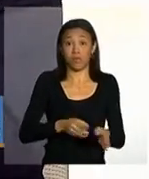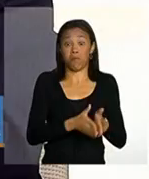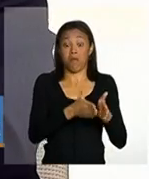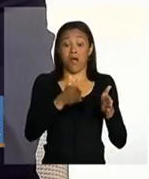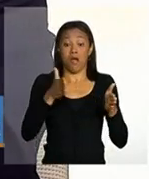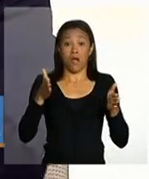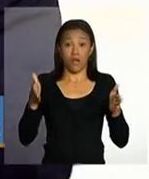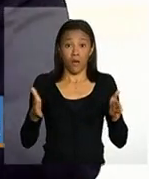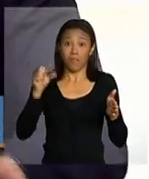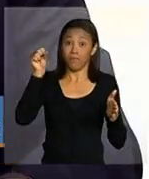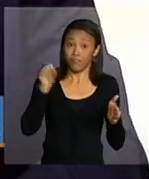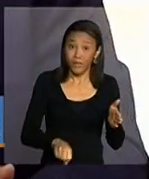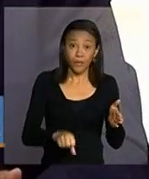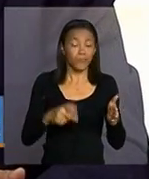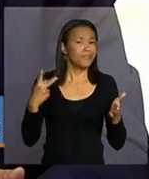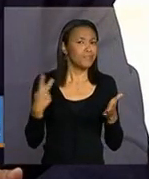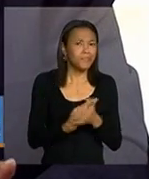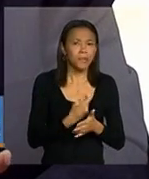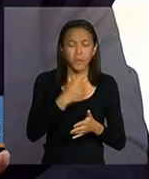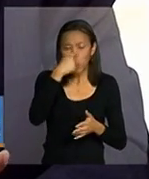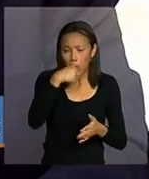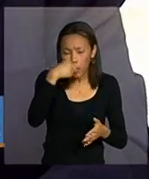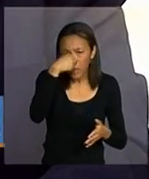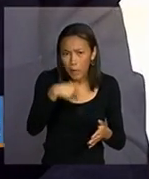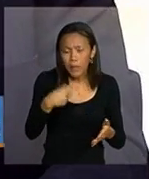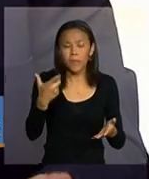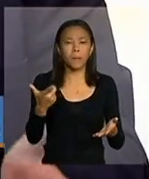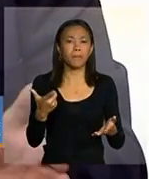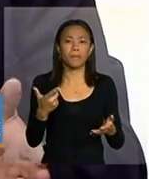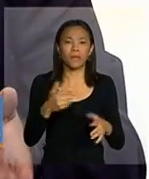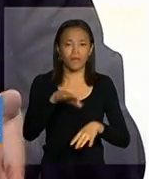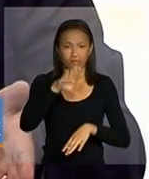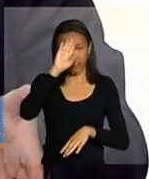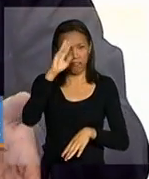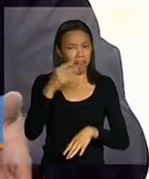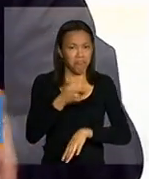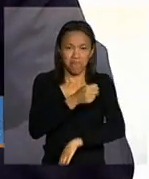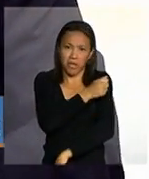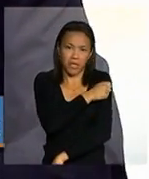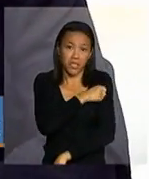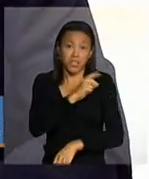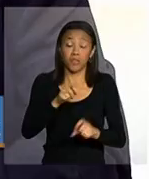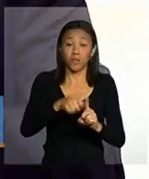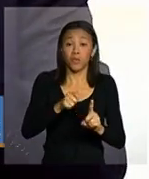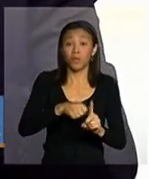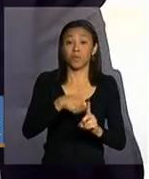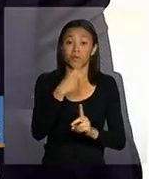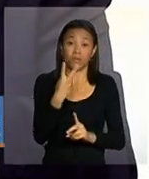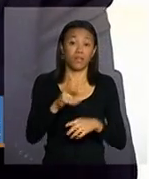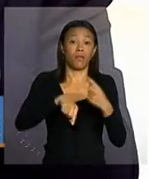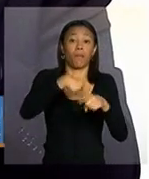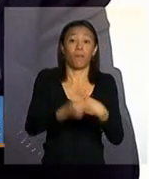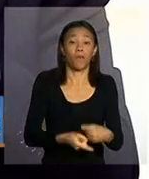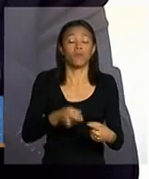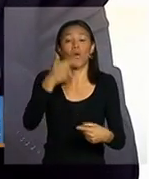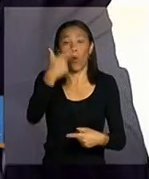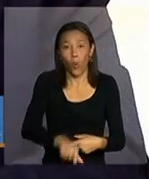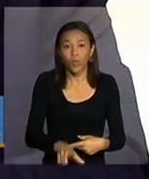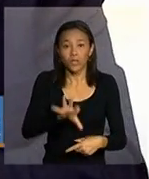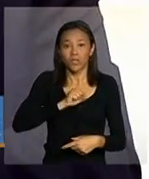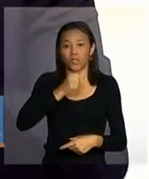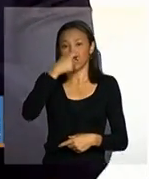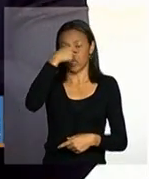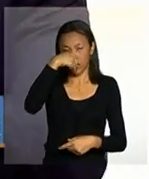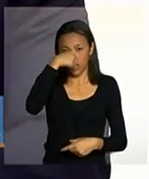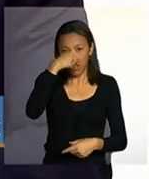situação é menos grave. Pode ter sido uma gripinha aí 12 meses depois outra gripe. Agora se não